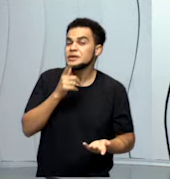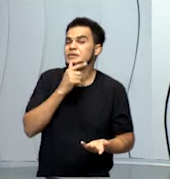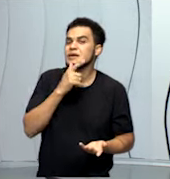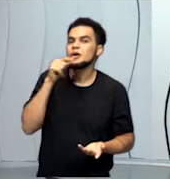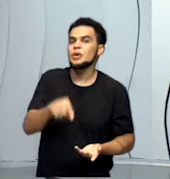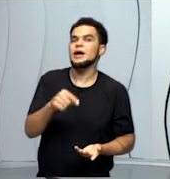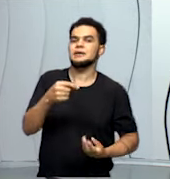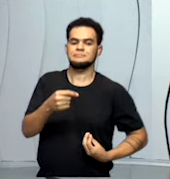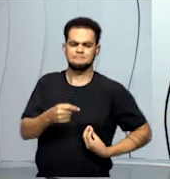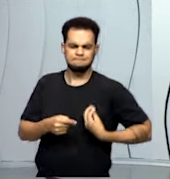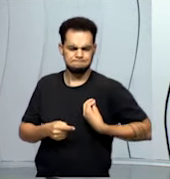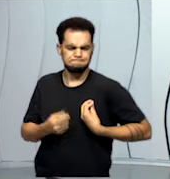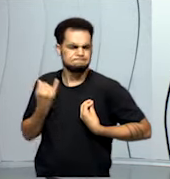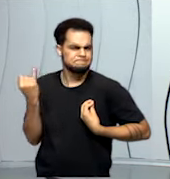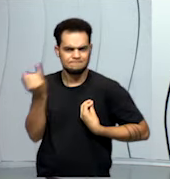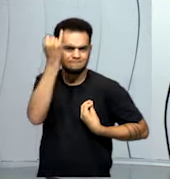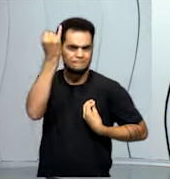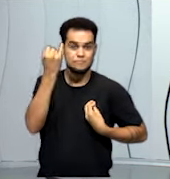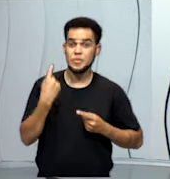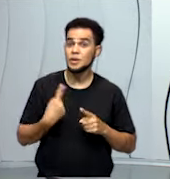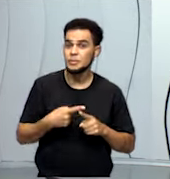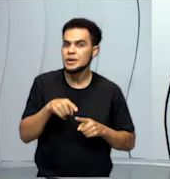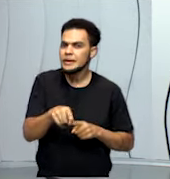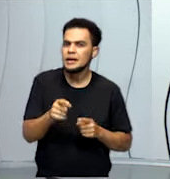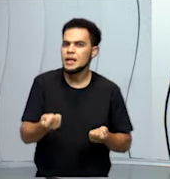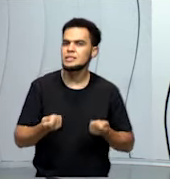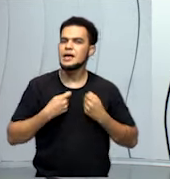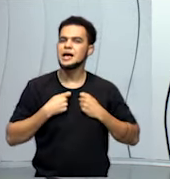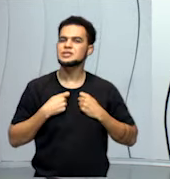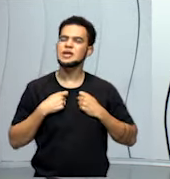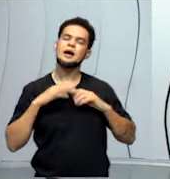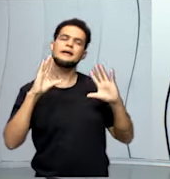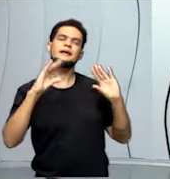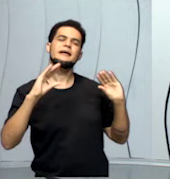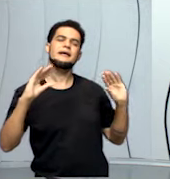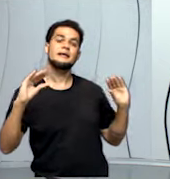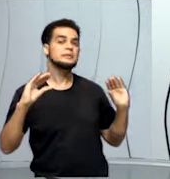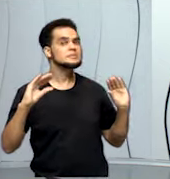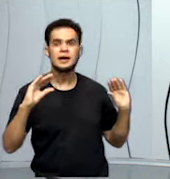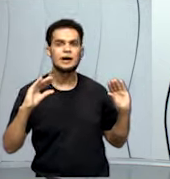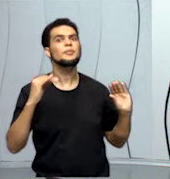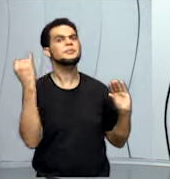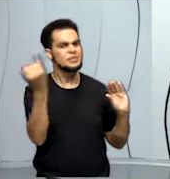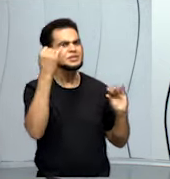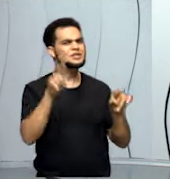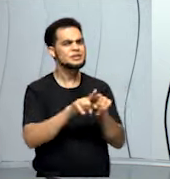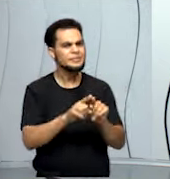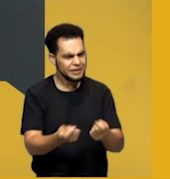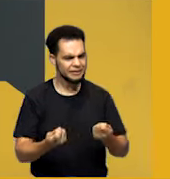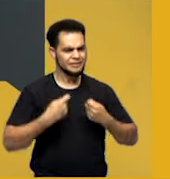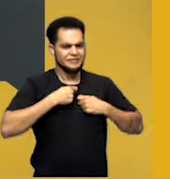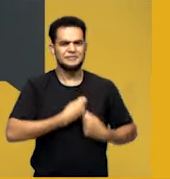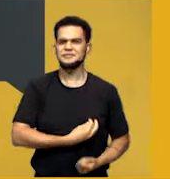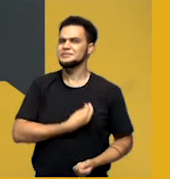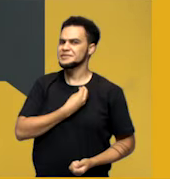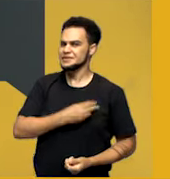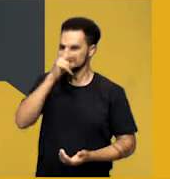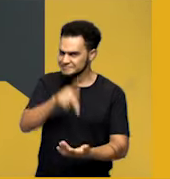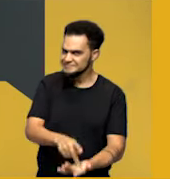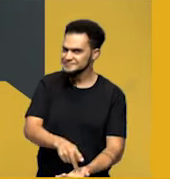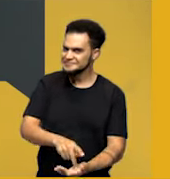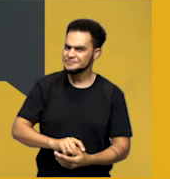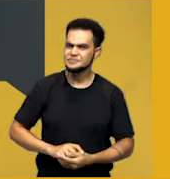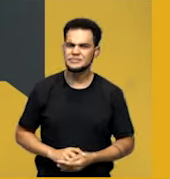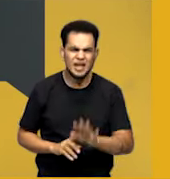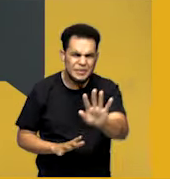porque ela não é só algo para nos dar conforto, ela é importante para que a gente viva realmente. E